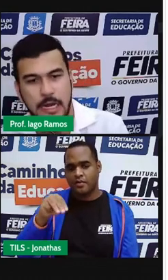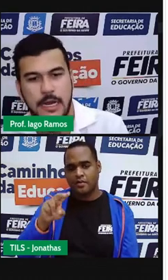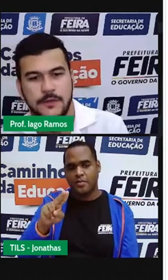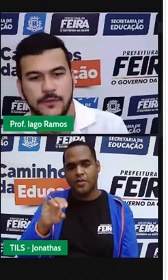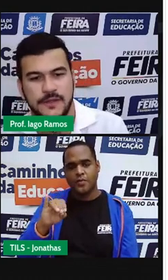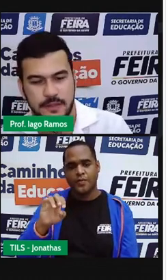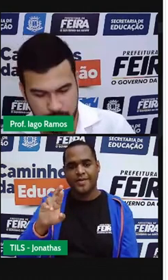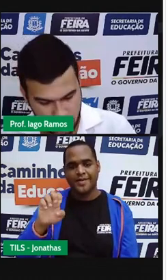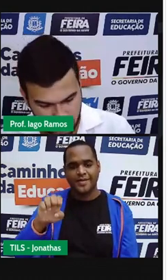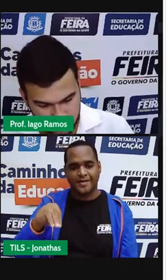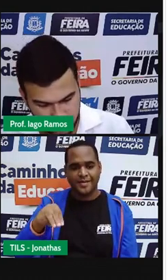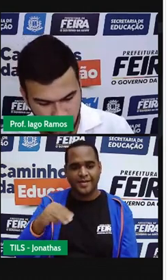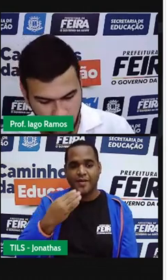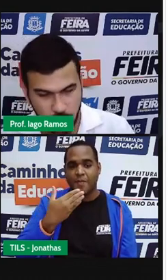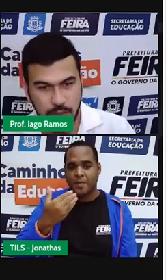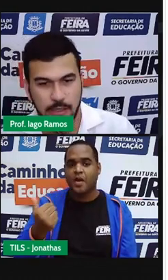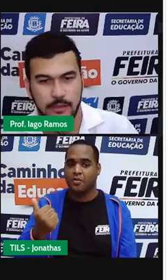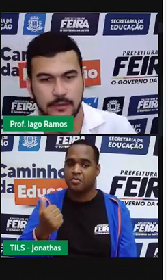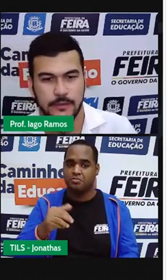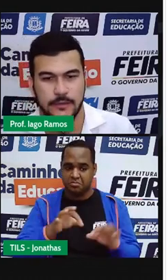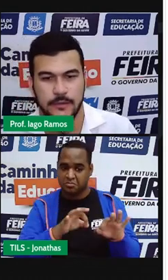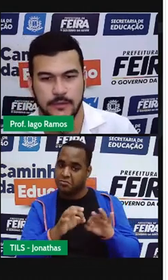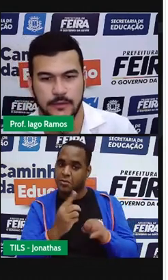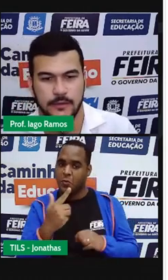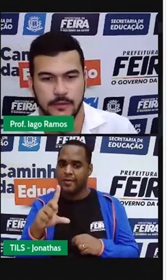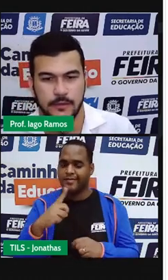Aliás, vou fazer melhor. vou colocar